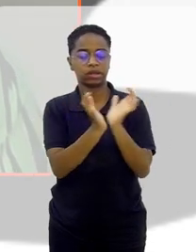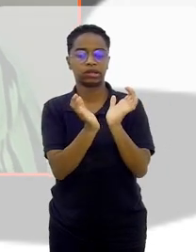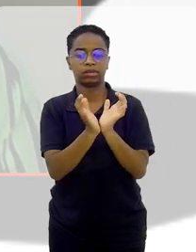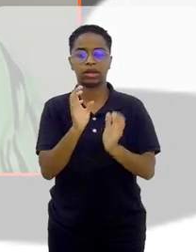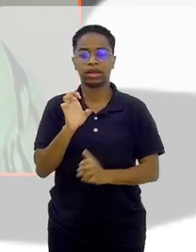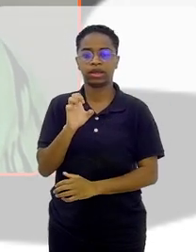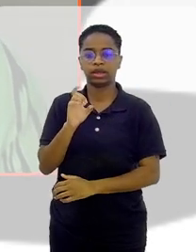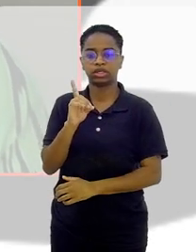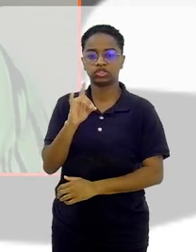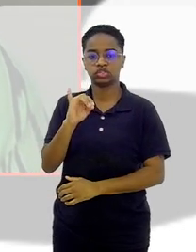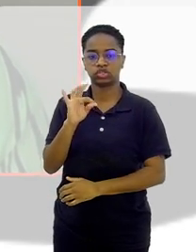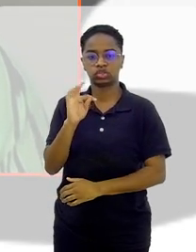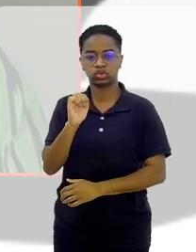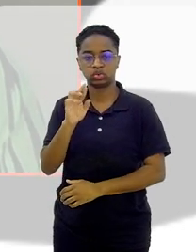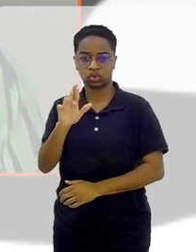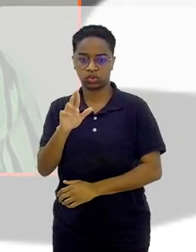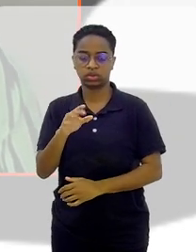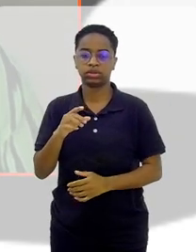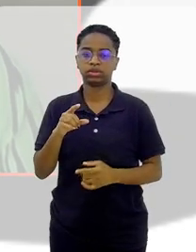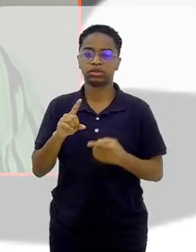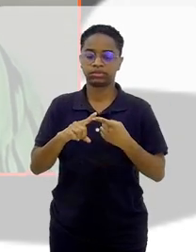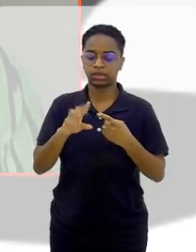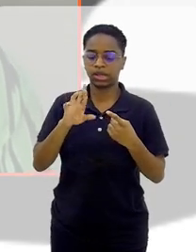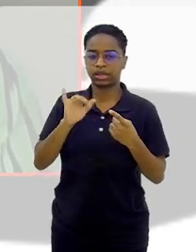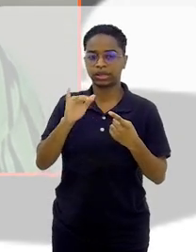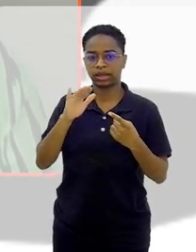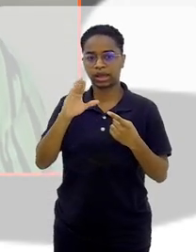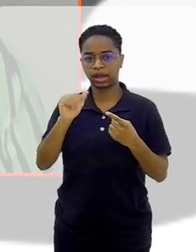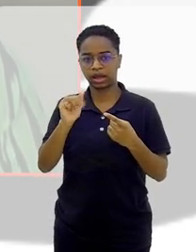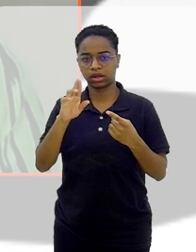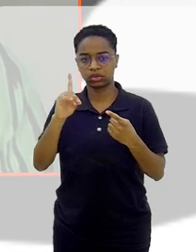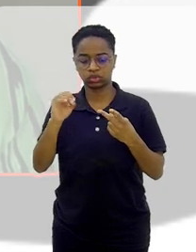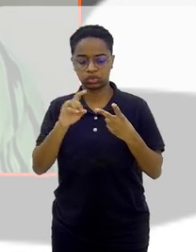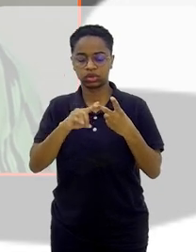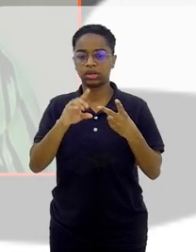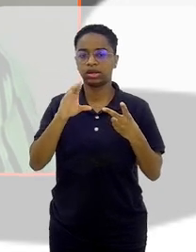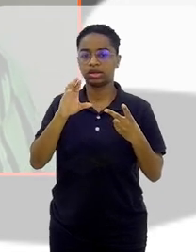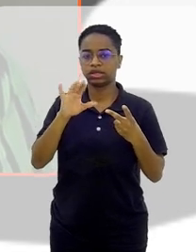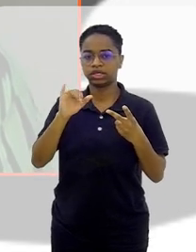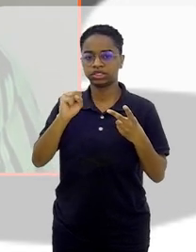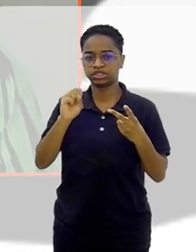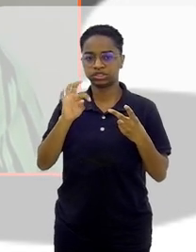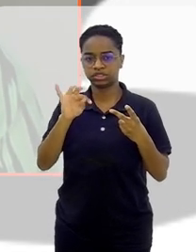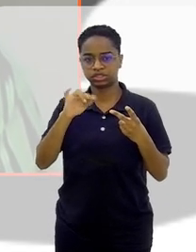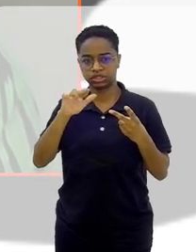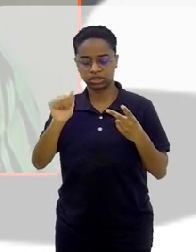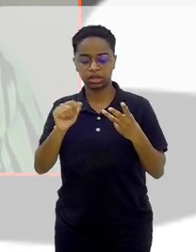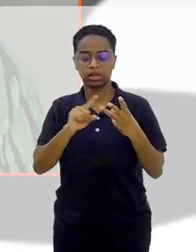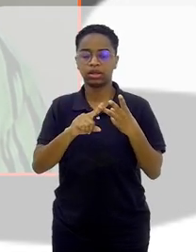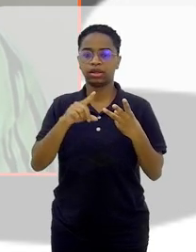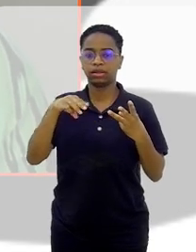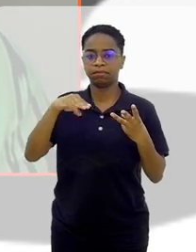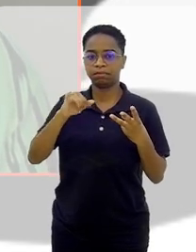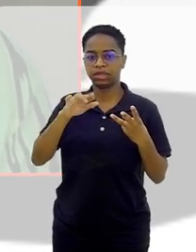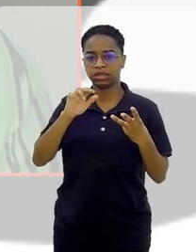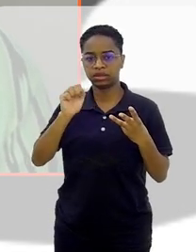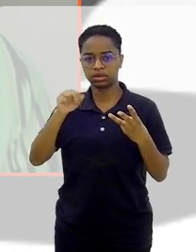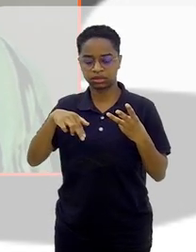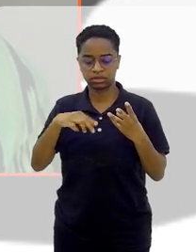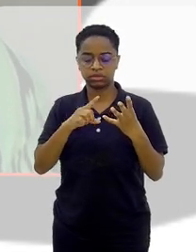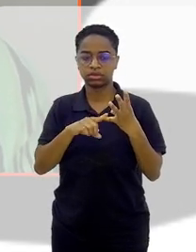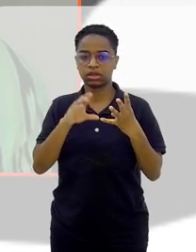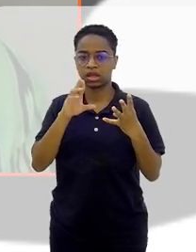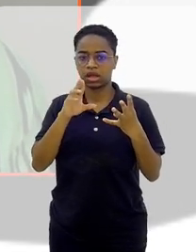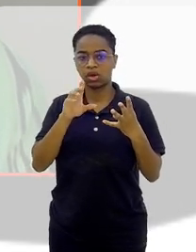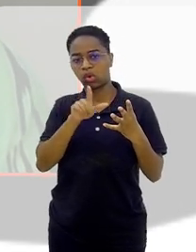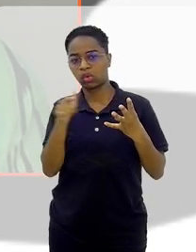editores, né? Ricardo Boechac, Cristina Conde, a própria Miriam Leitão, a Cristina Calmon. Então, assim, tem